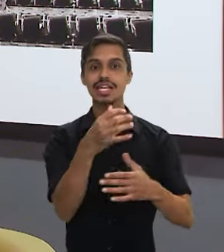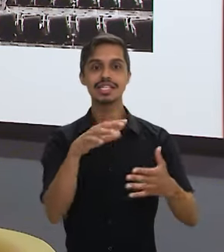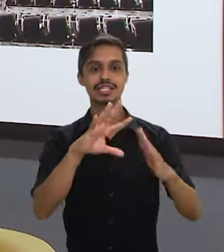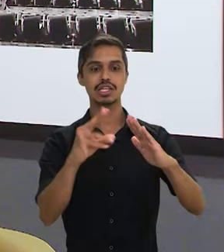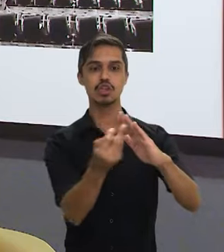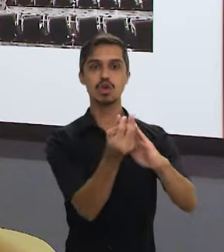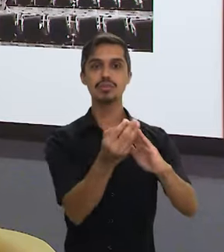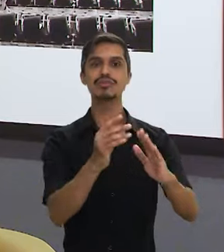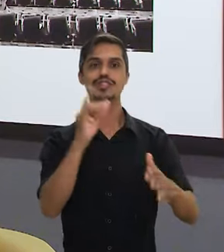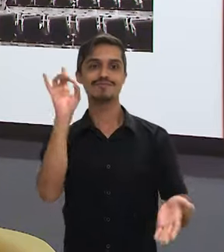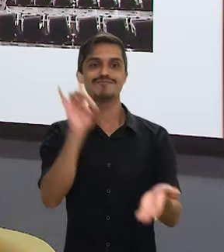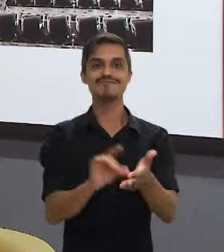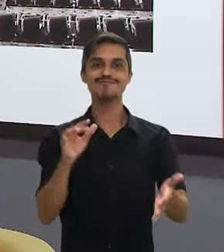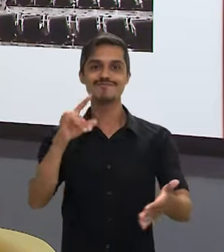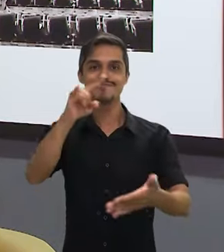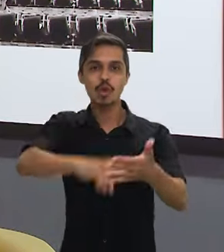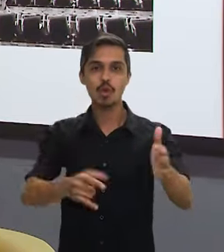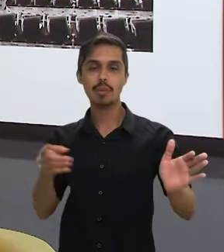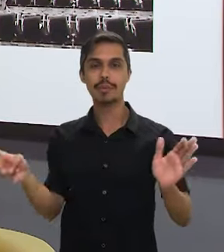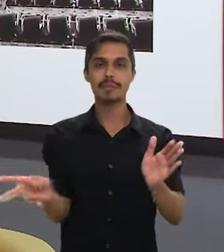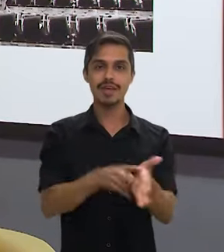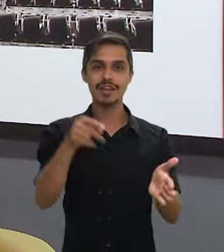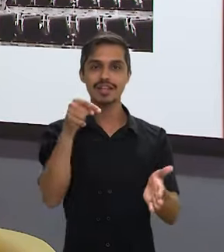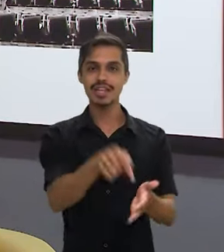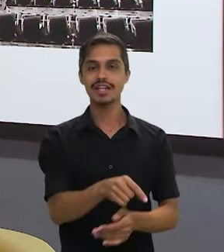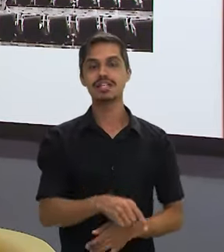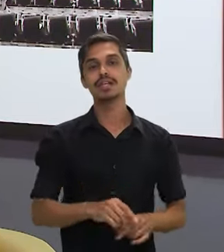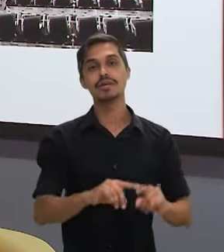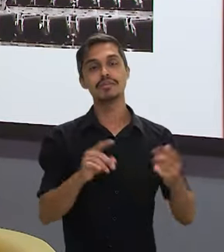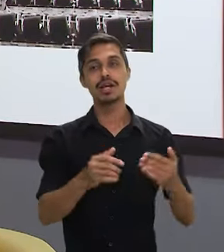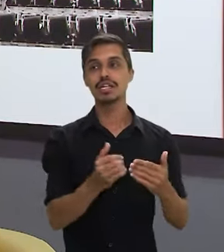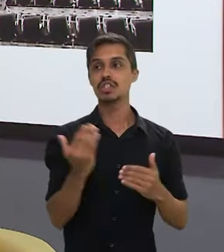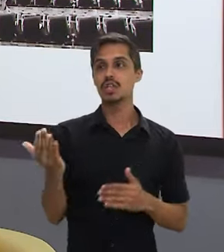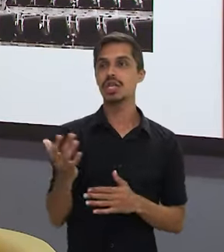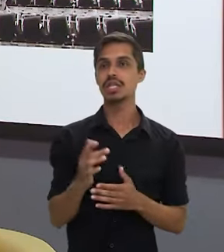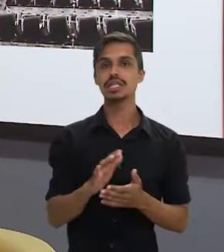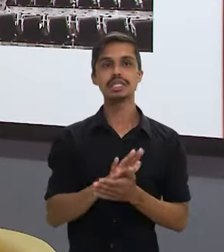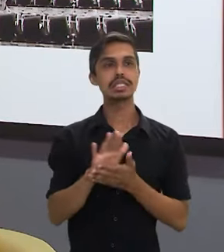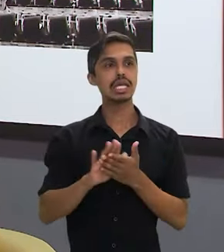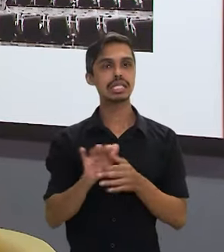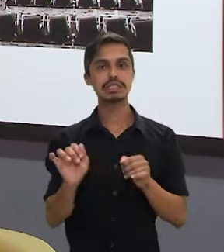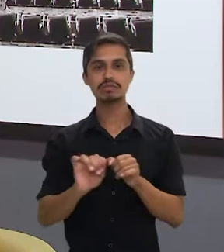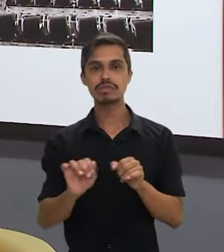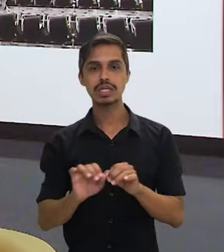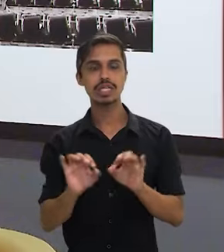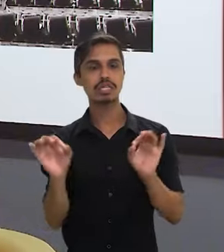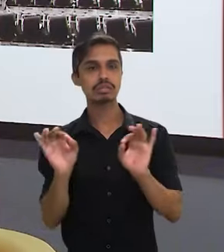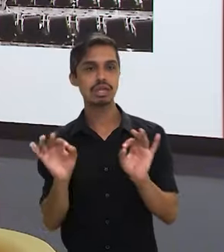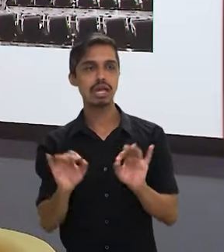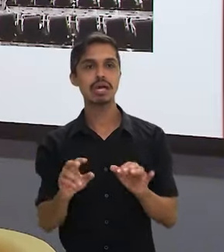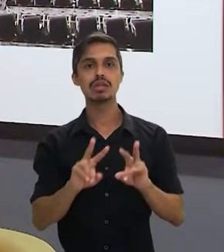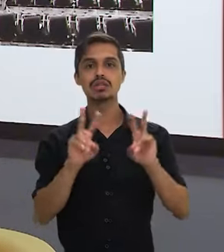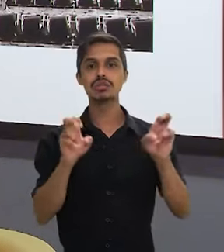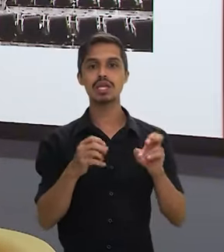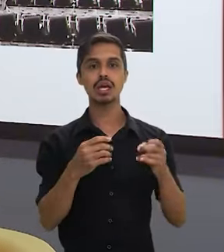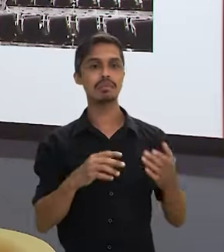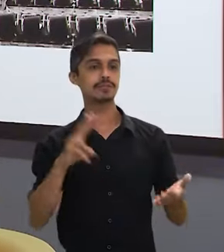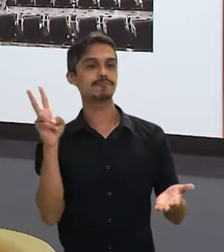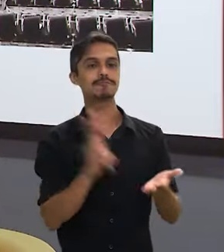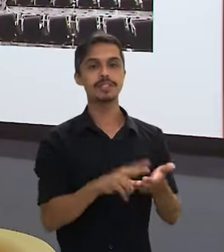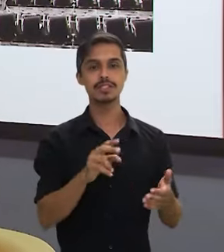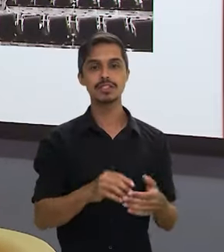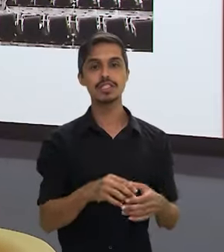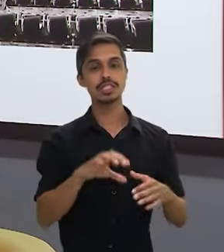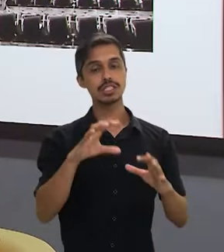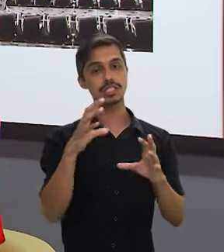por ordens judiciais no último governo, mas, para além disso, nenhum outro passo era dado nas relações das titulações.